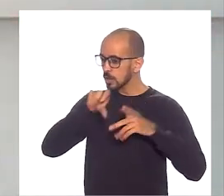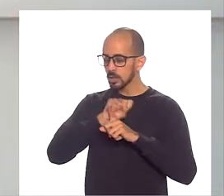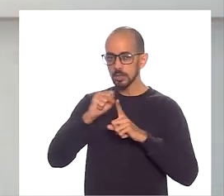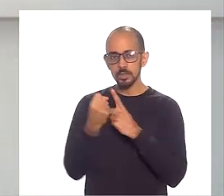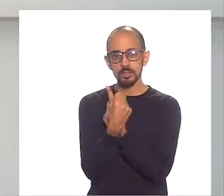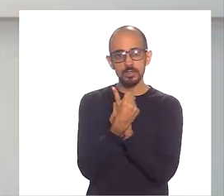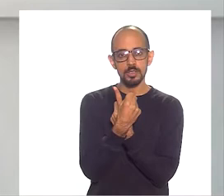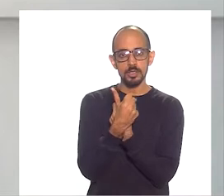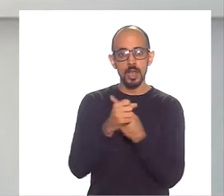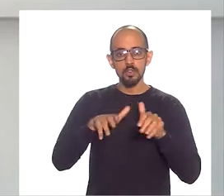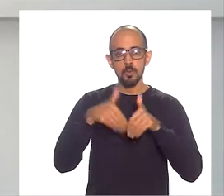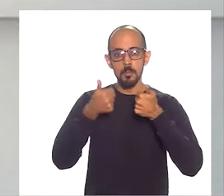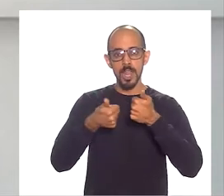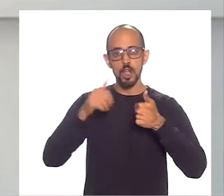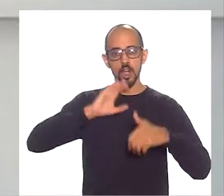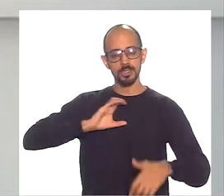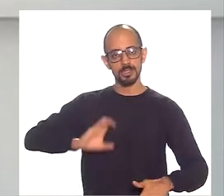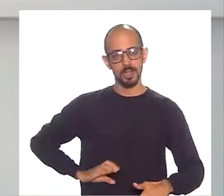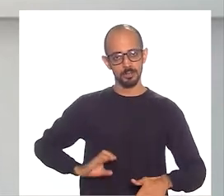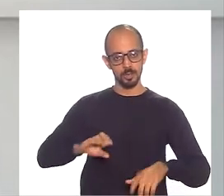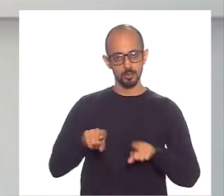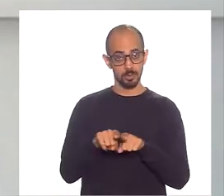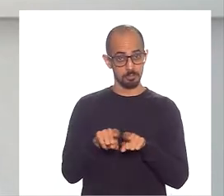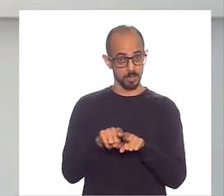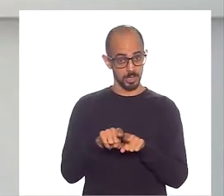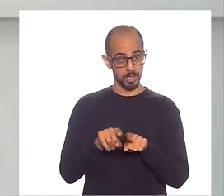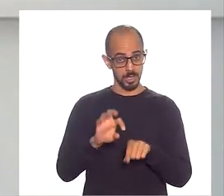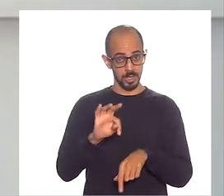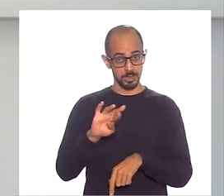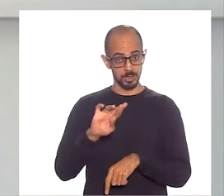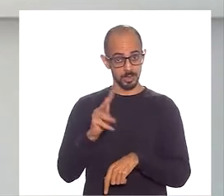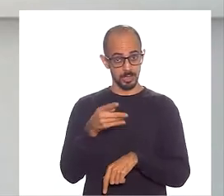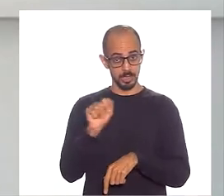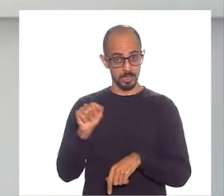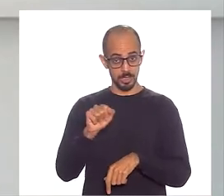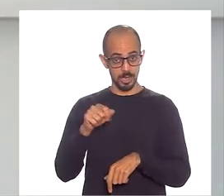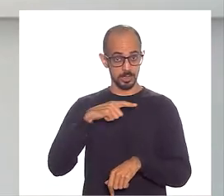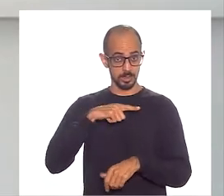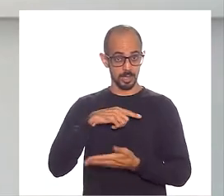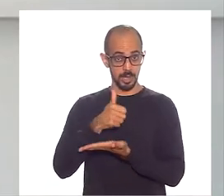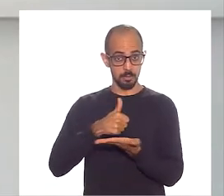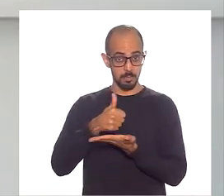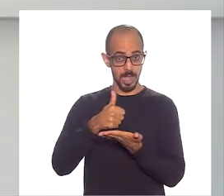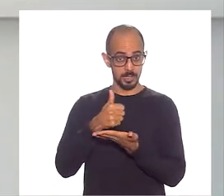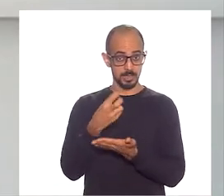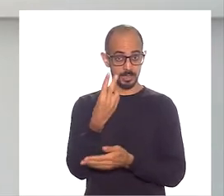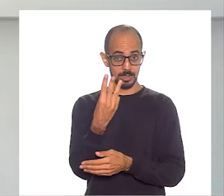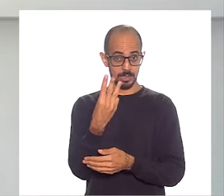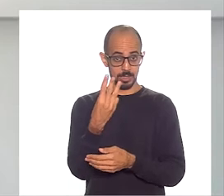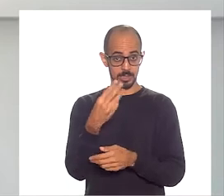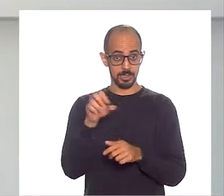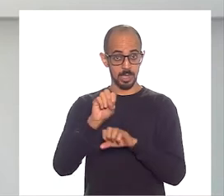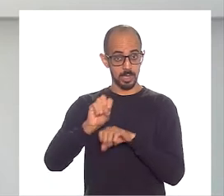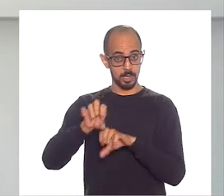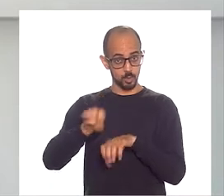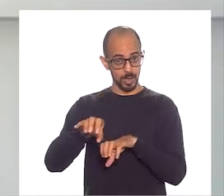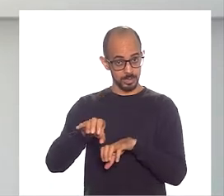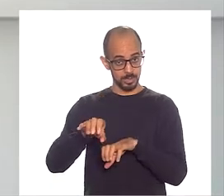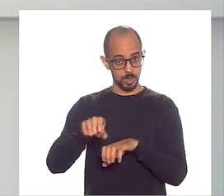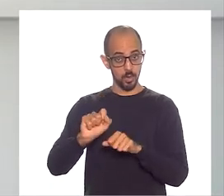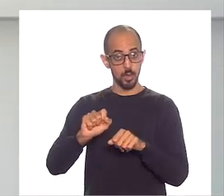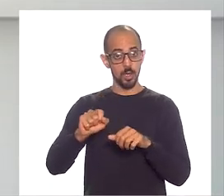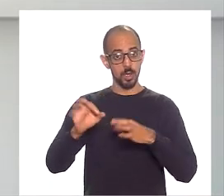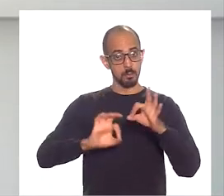e o melhor cidadão. E a Trilha está baseada em três grandes pilares. Educação empreendedora,